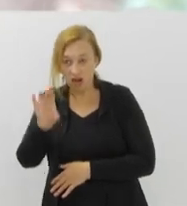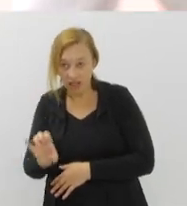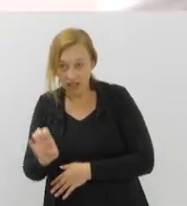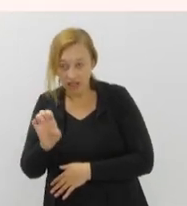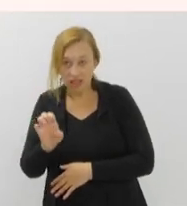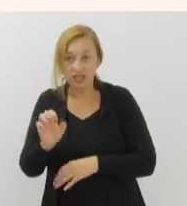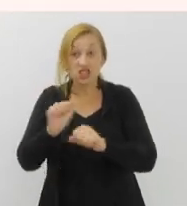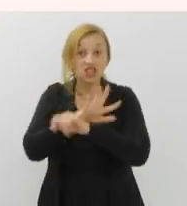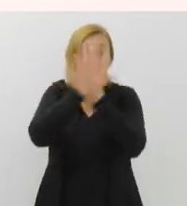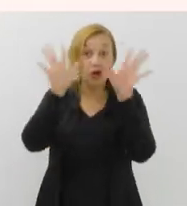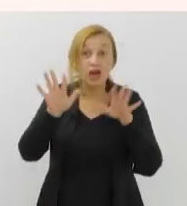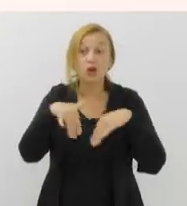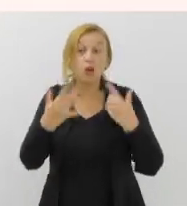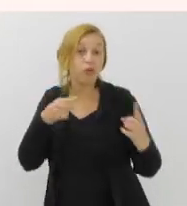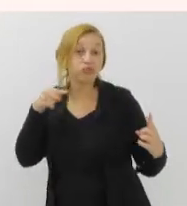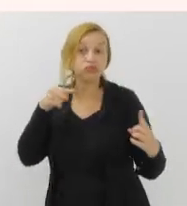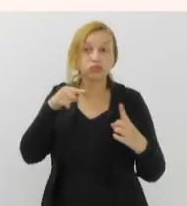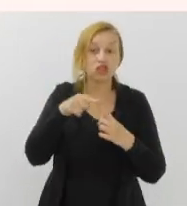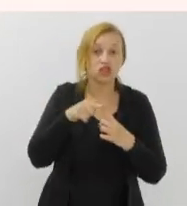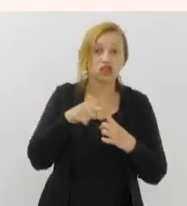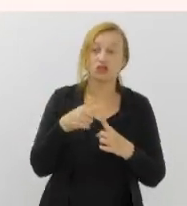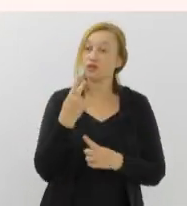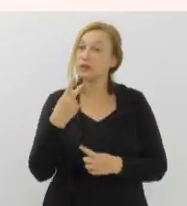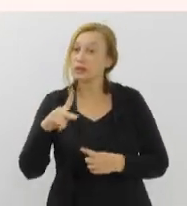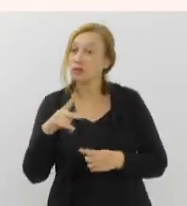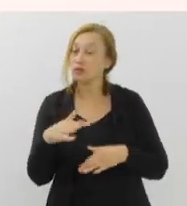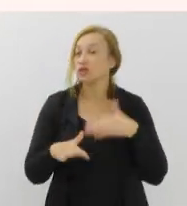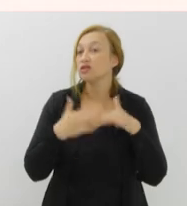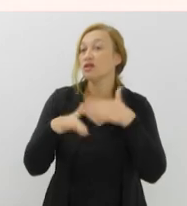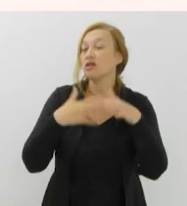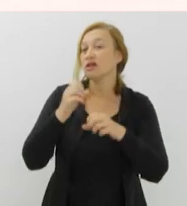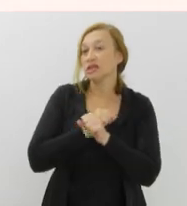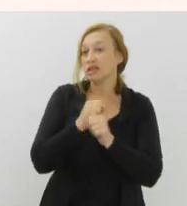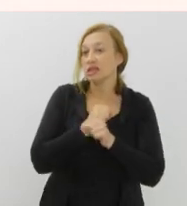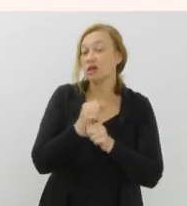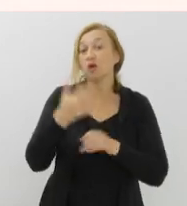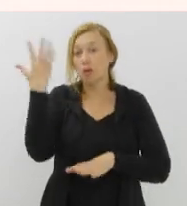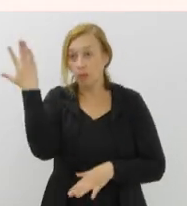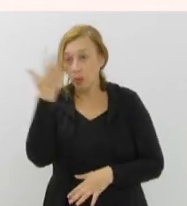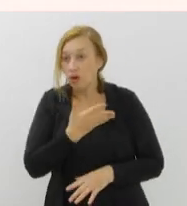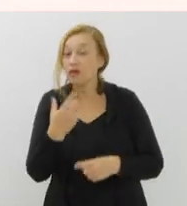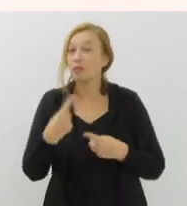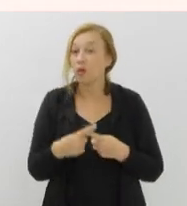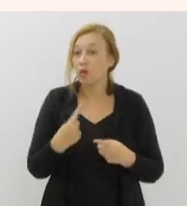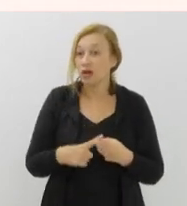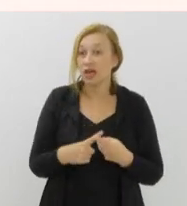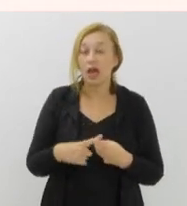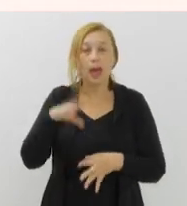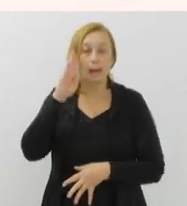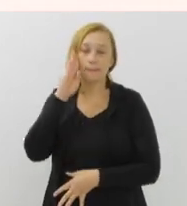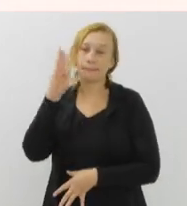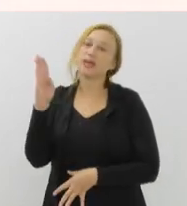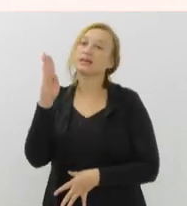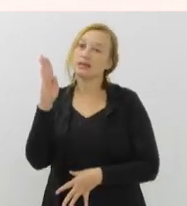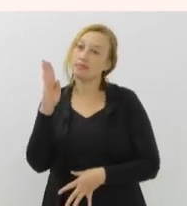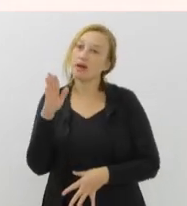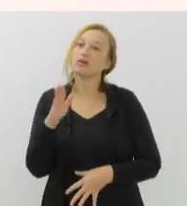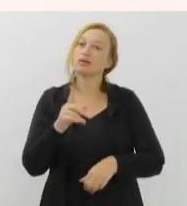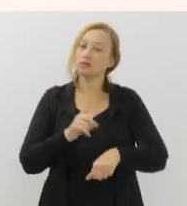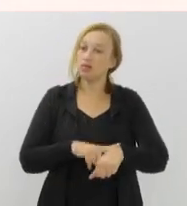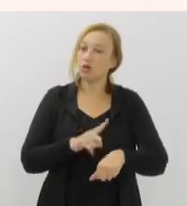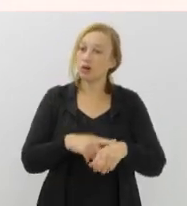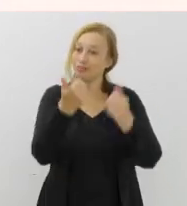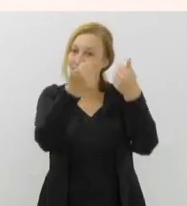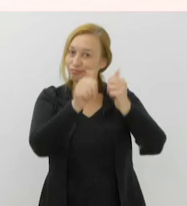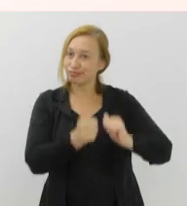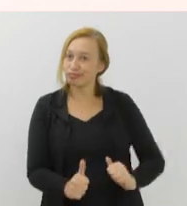claro qual é a atividade que você desenvolveu nesses anos. E comprove, porque isso é um fator primordial na hora da análise do